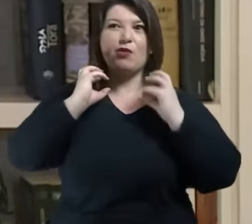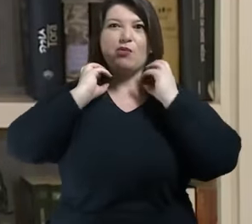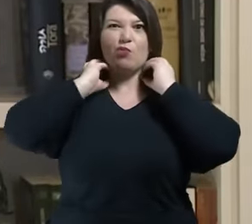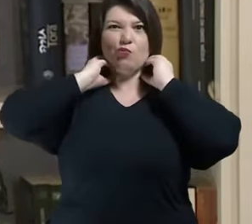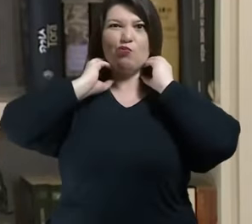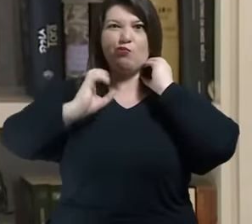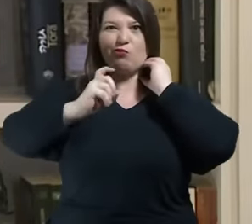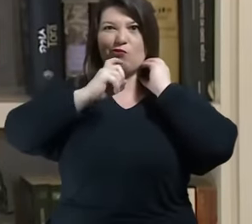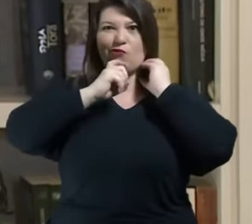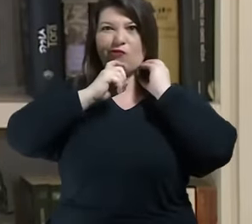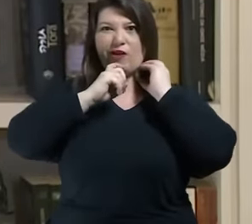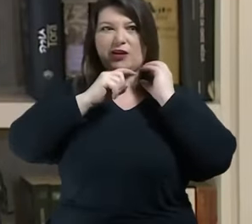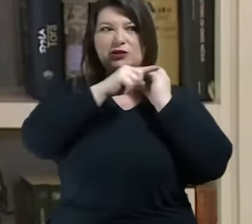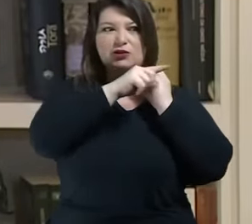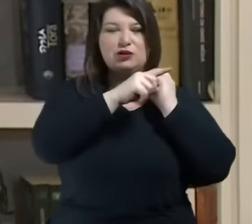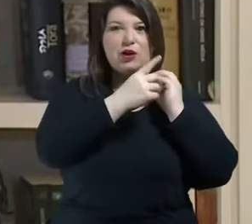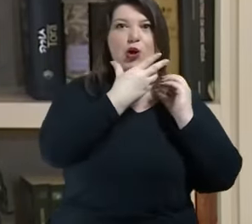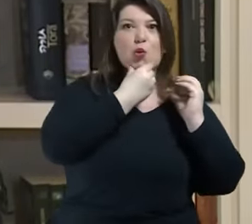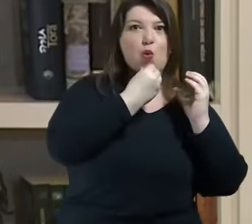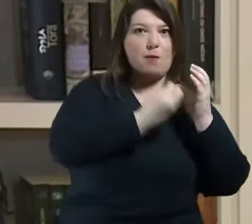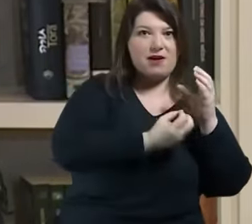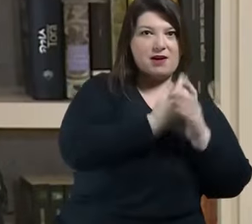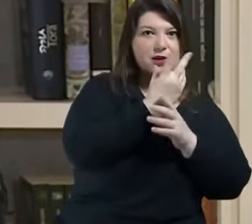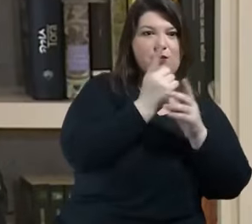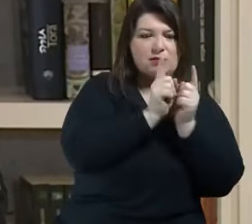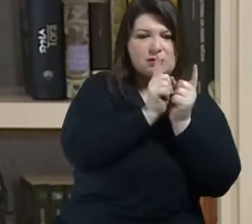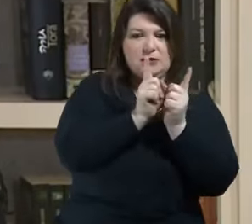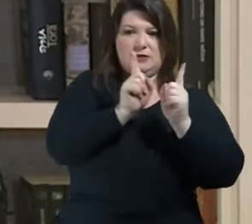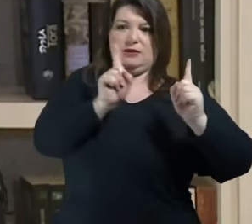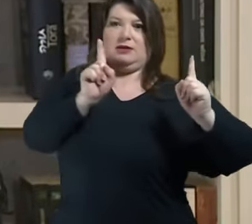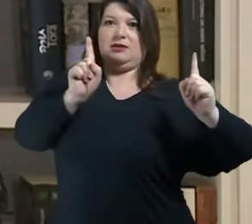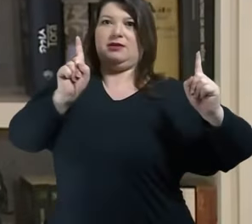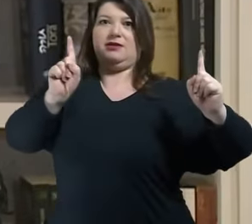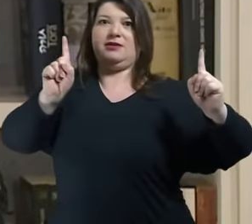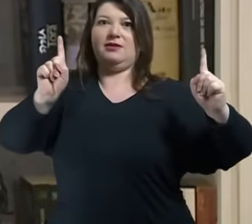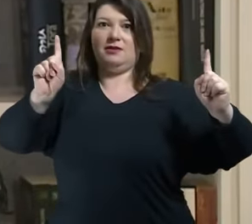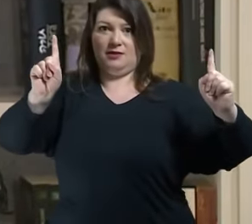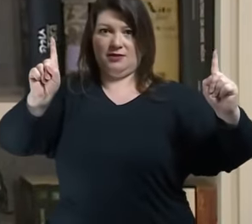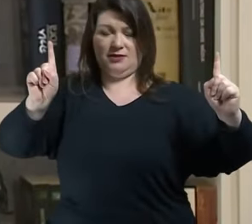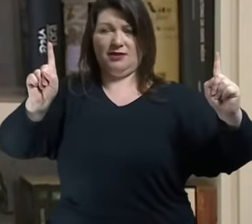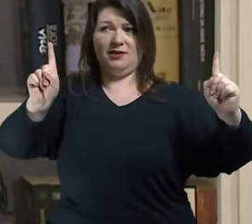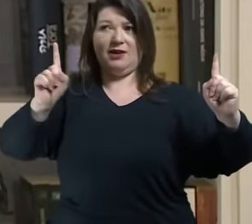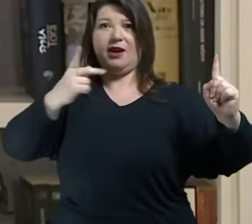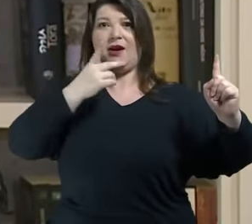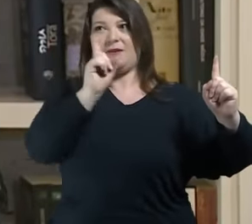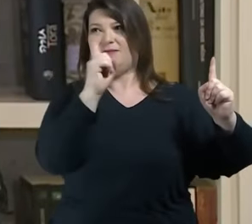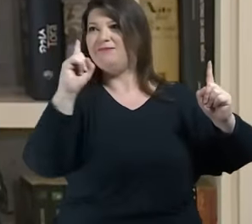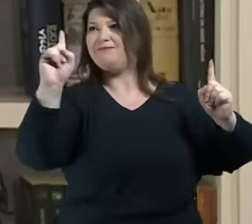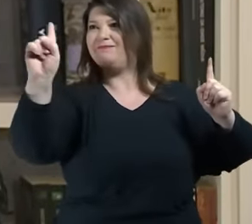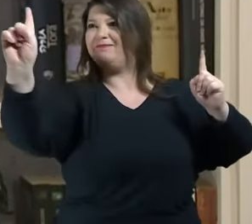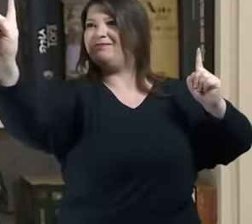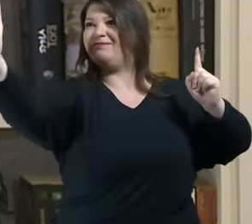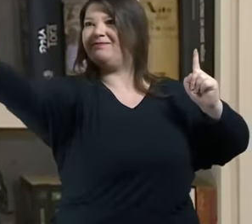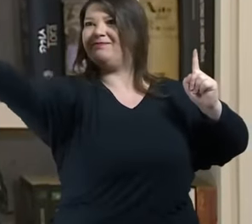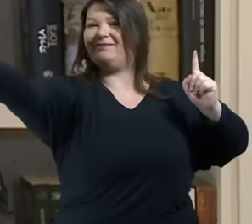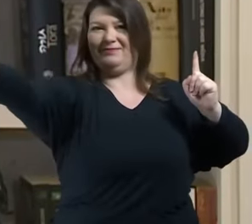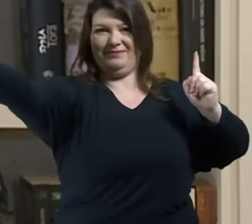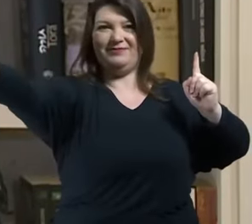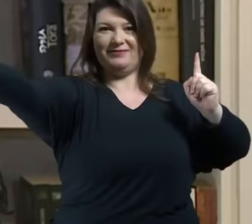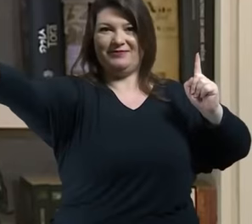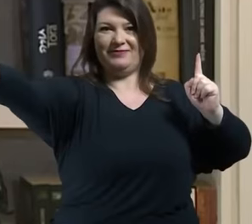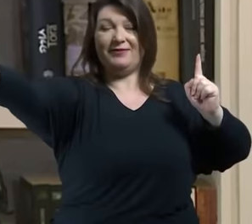e esse vínculo ele acabou significando a morte de um real